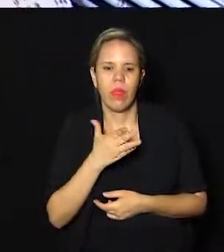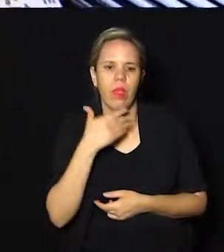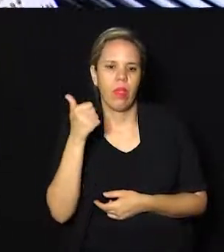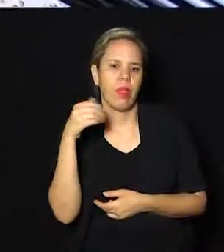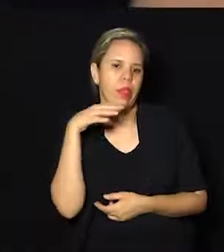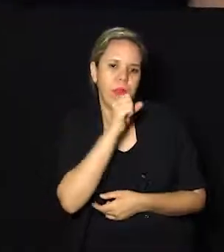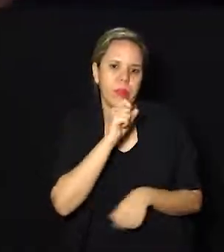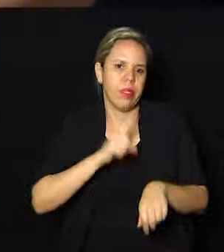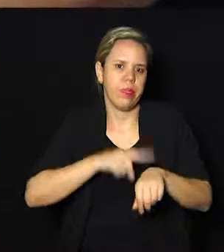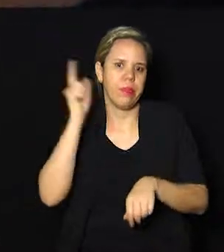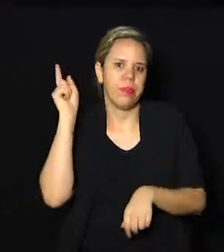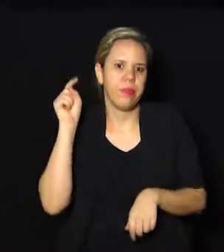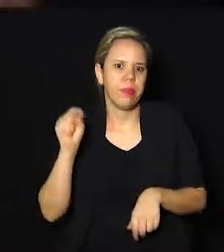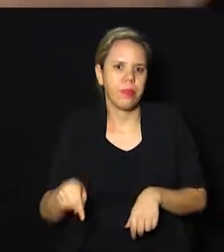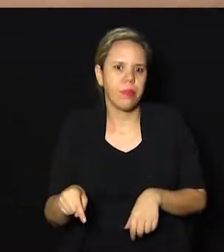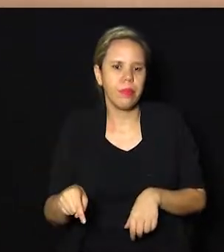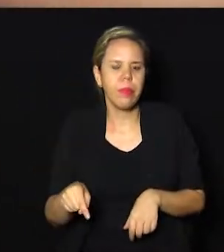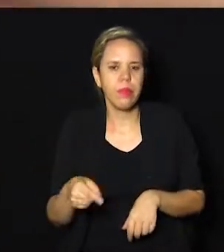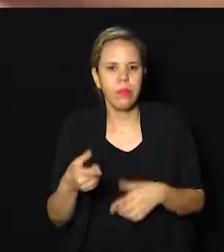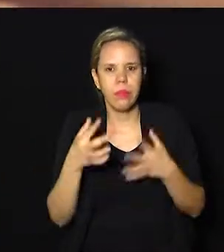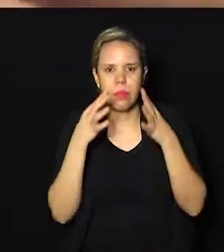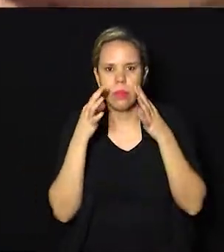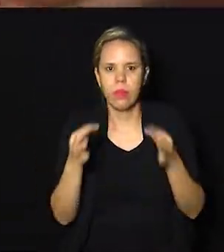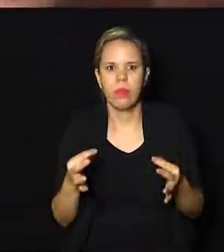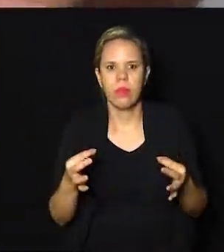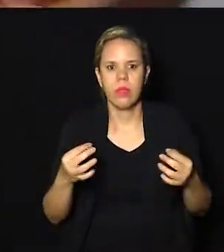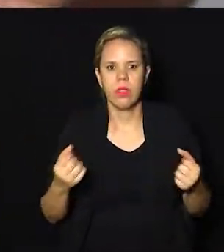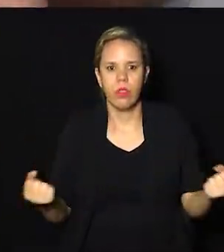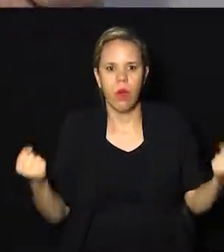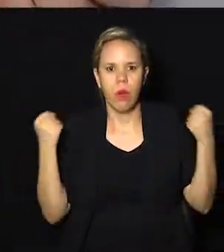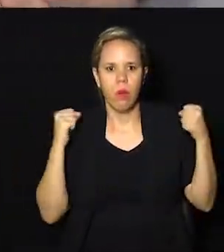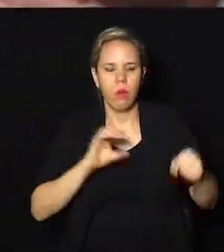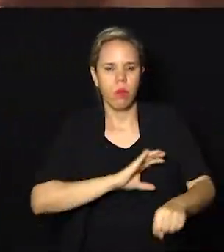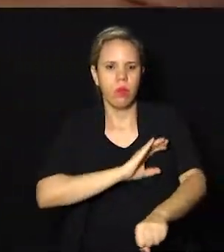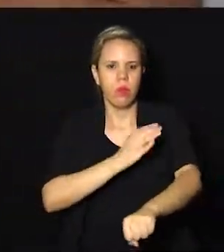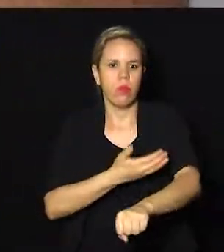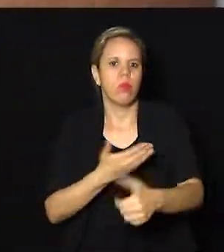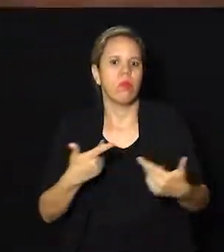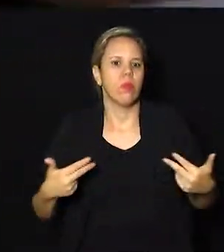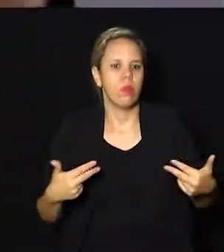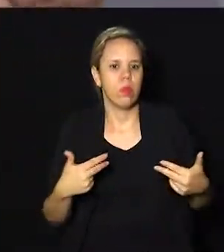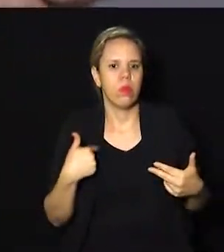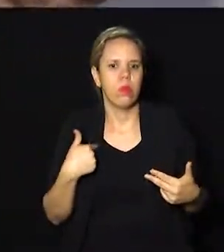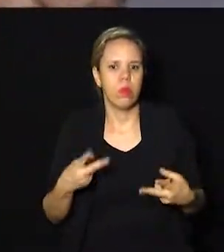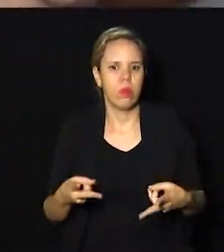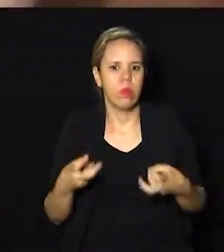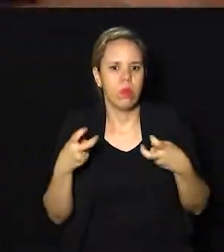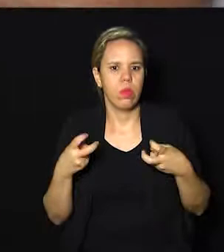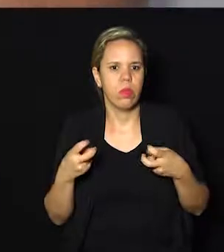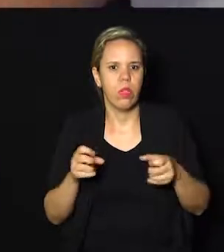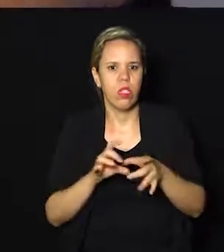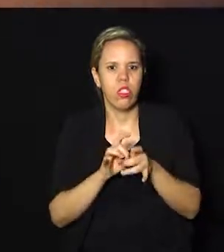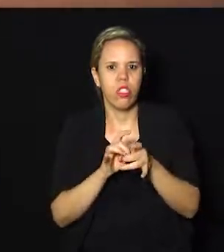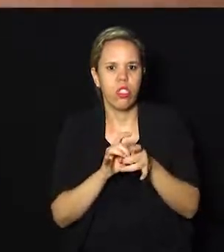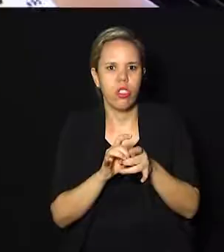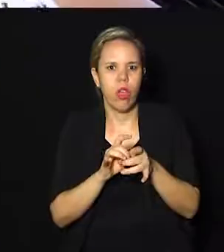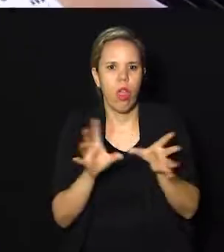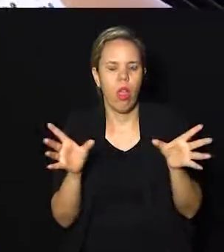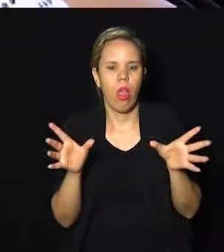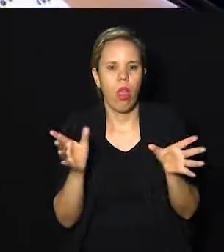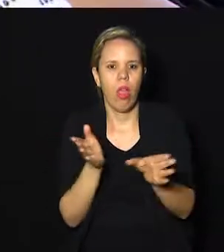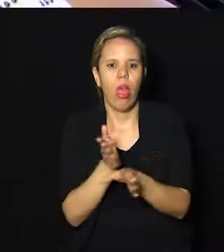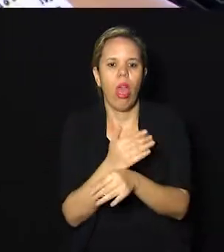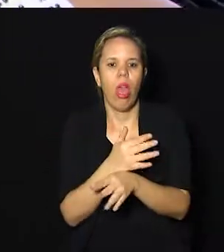imediata na hora aqui, né? A gente nota pela musculatura, né? Então você vê que a musculatura solta inteira com as